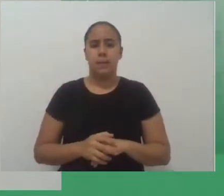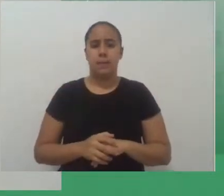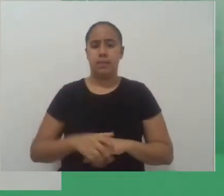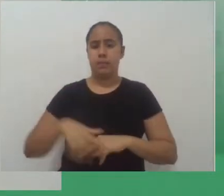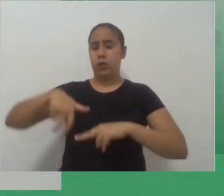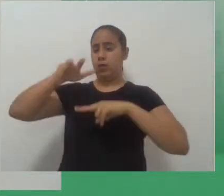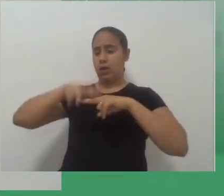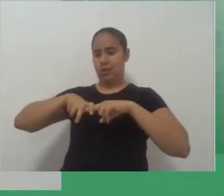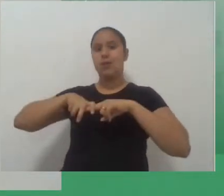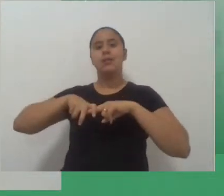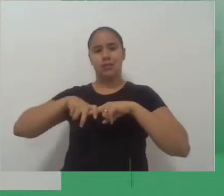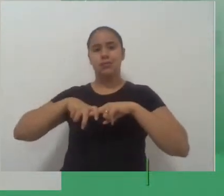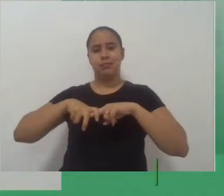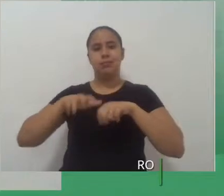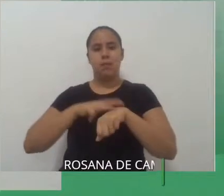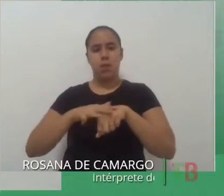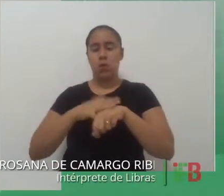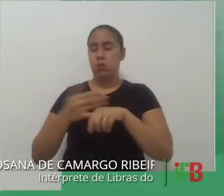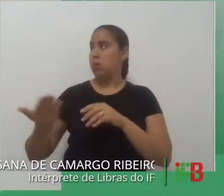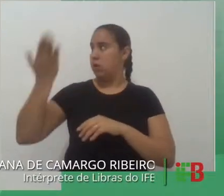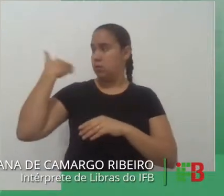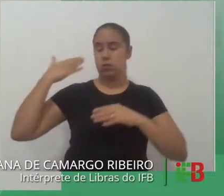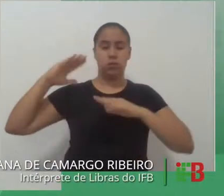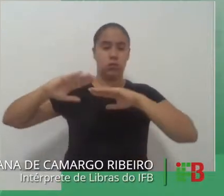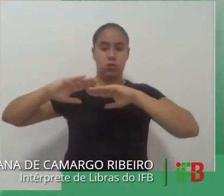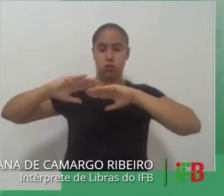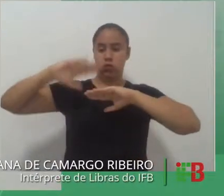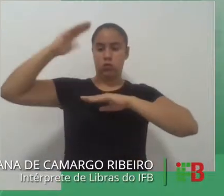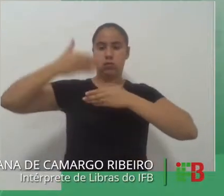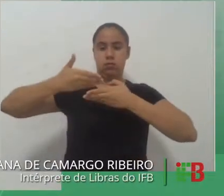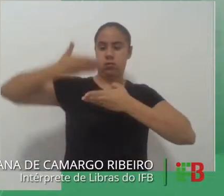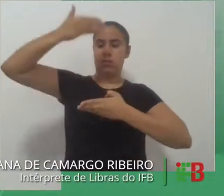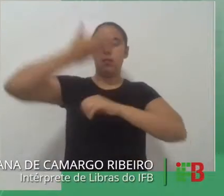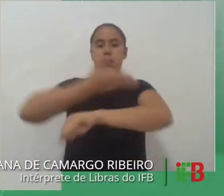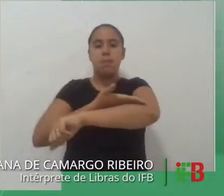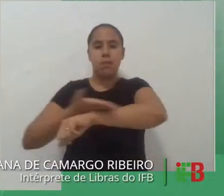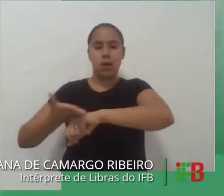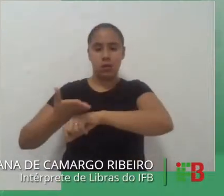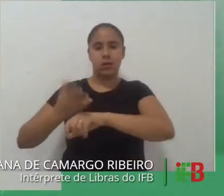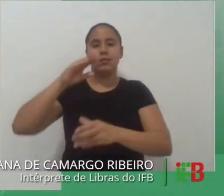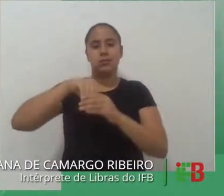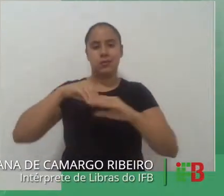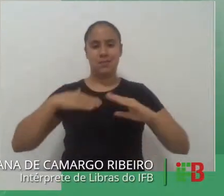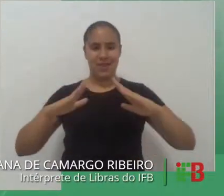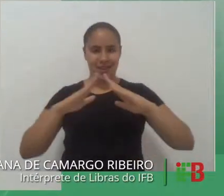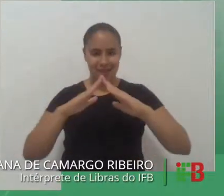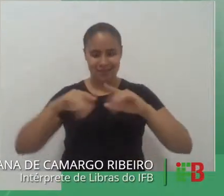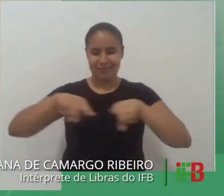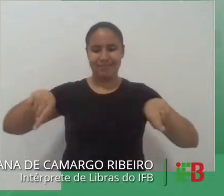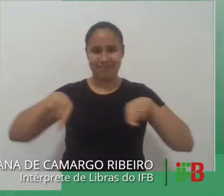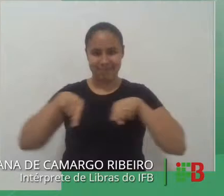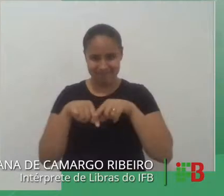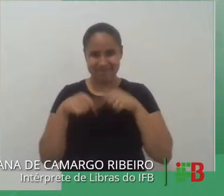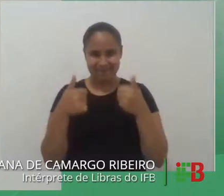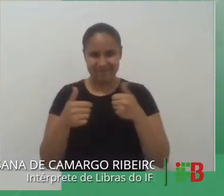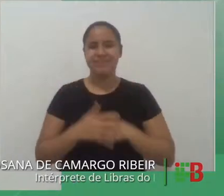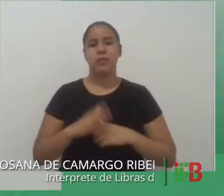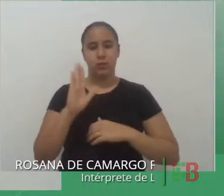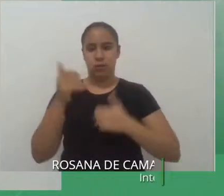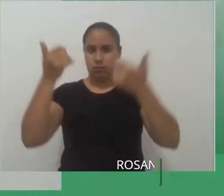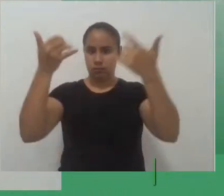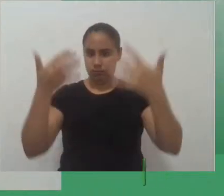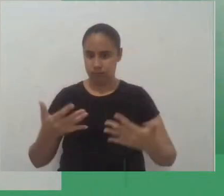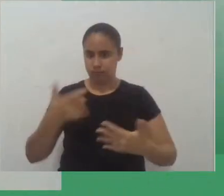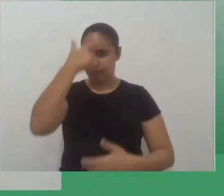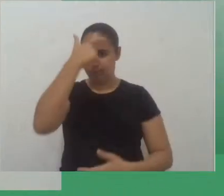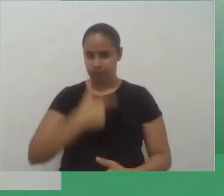possui uma parede branca e estou no ambiente da minha casa, na sala mais especificamente. Essa foi minha audiodescrição. E